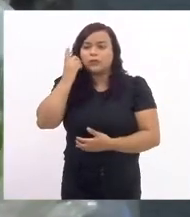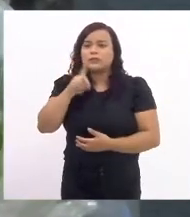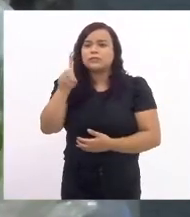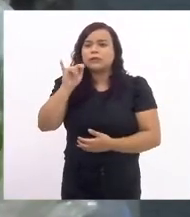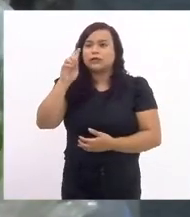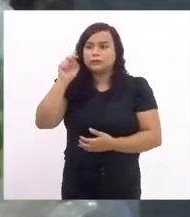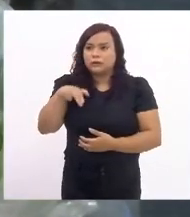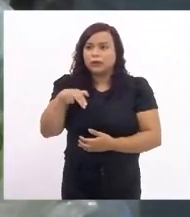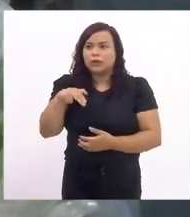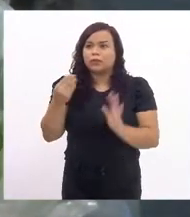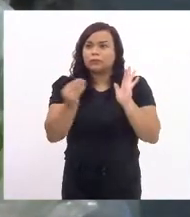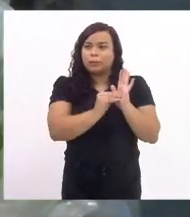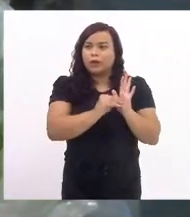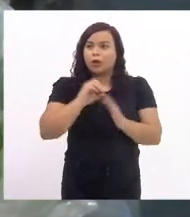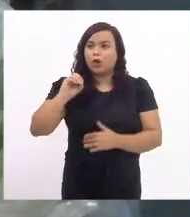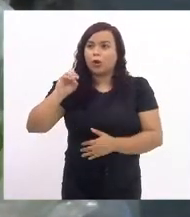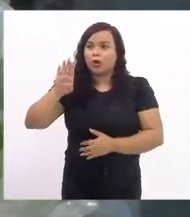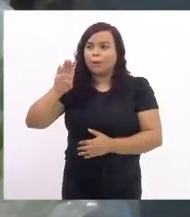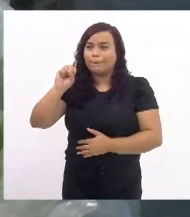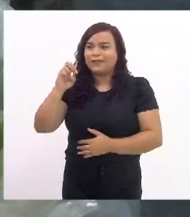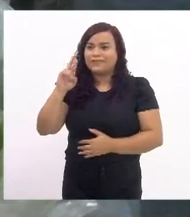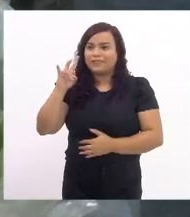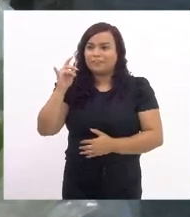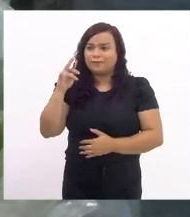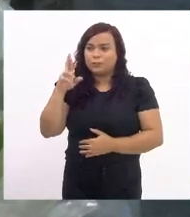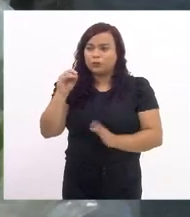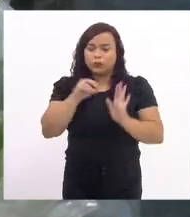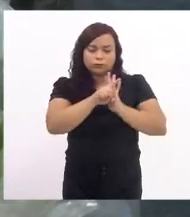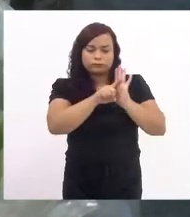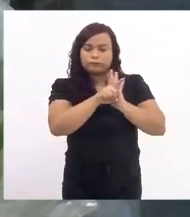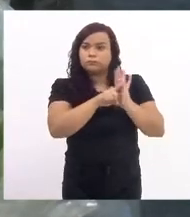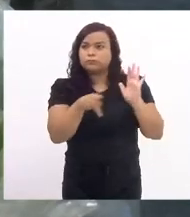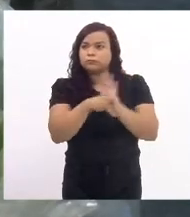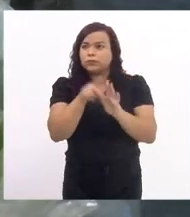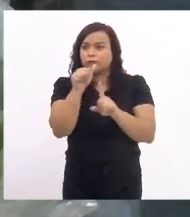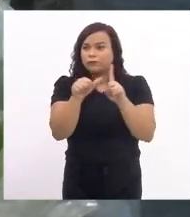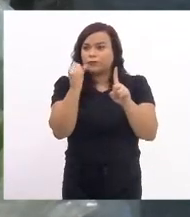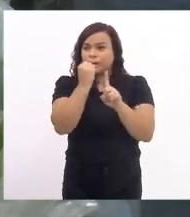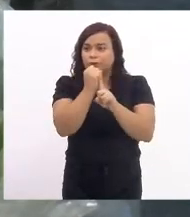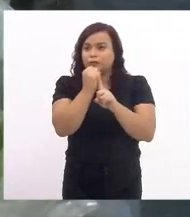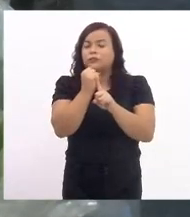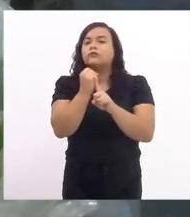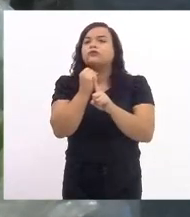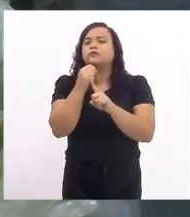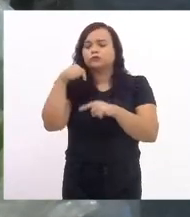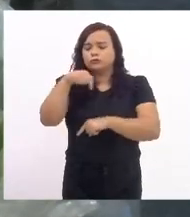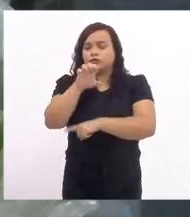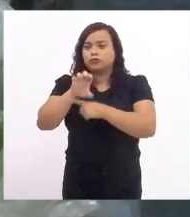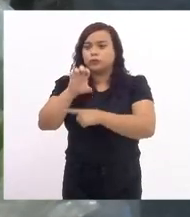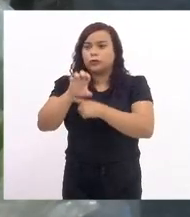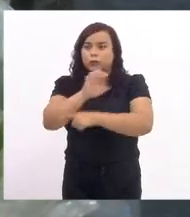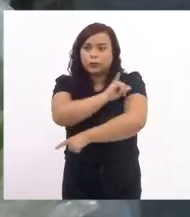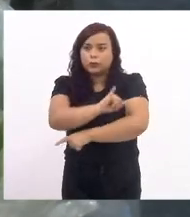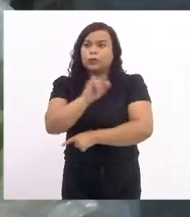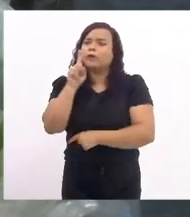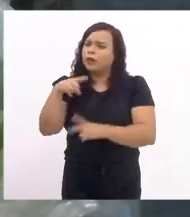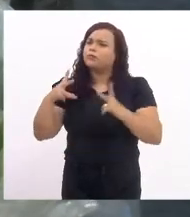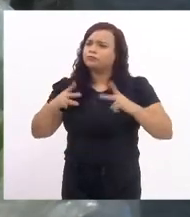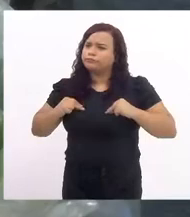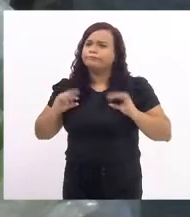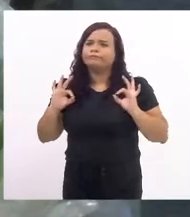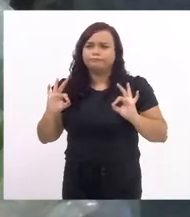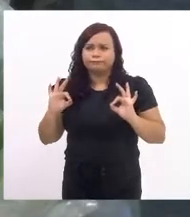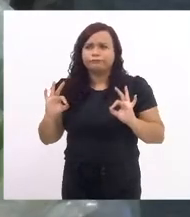Observatório do Feminicídio, em nome do Estado do Rio de Janeiro. É um projeto muito meritório. A violência contra a mulher,